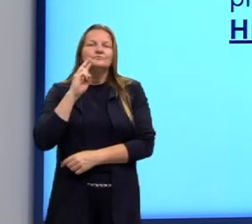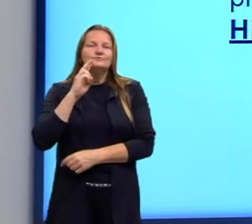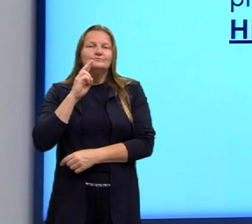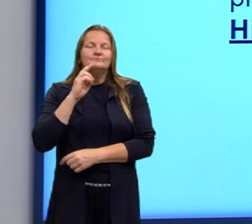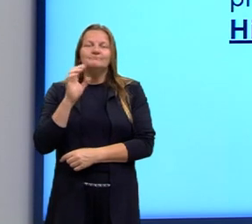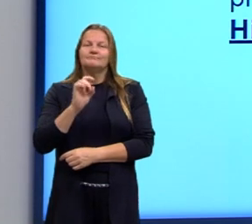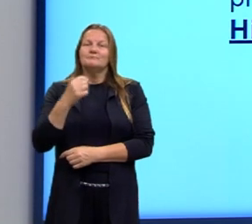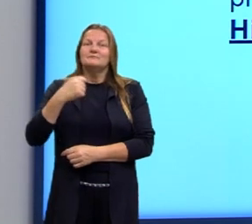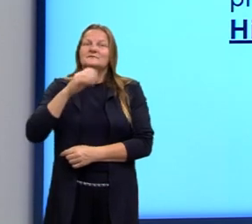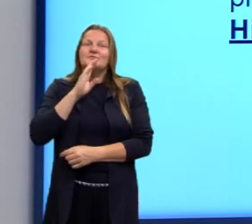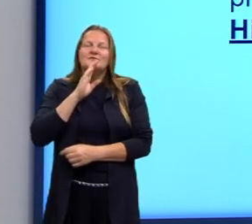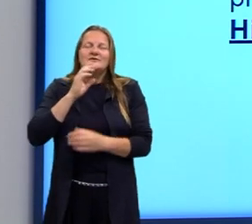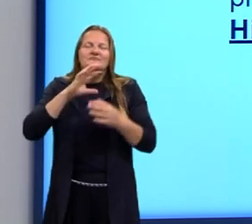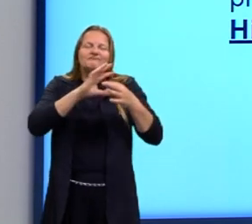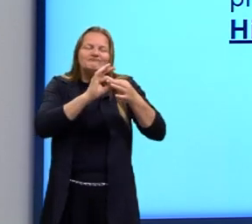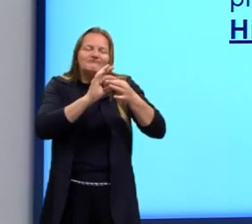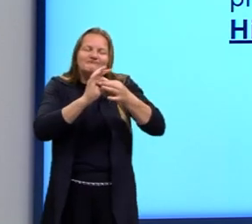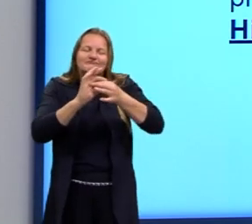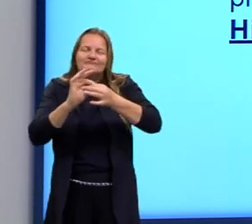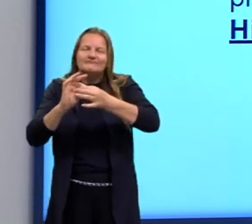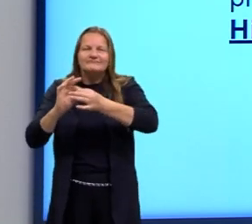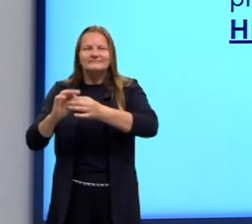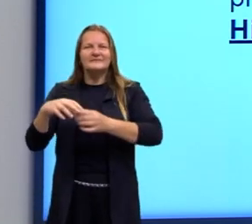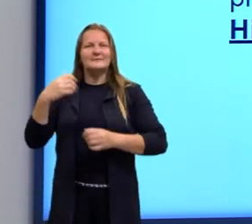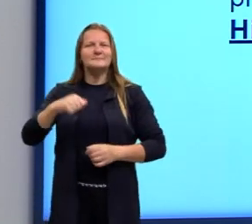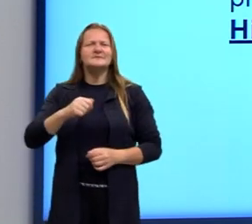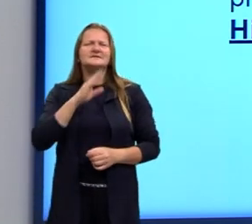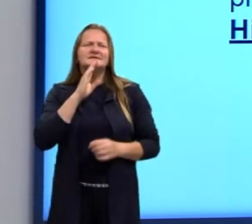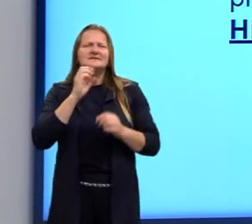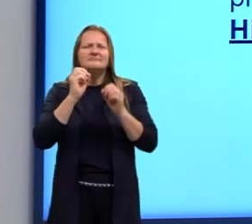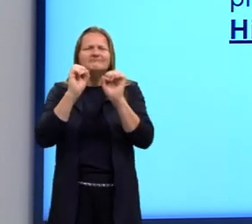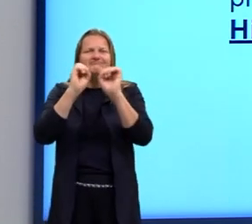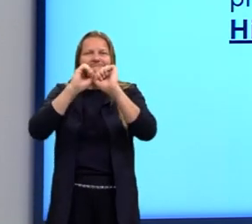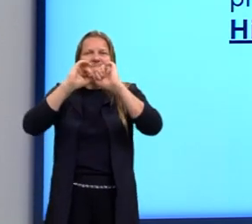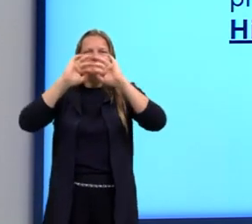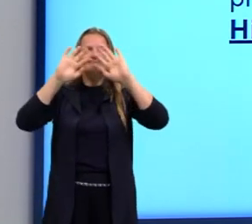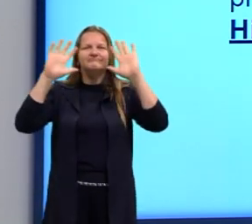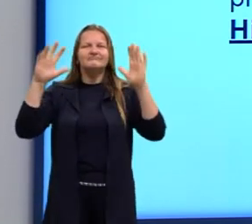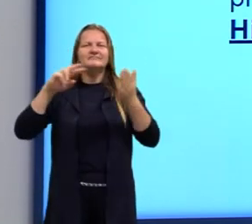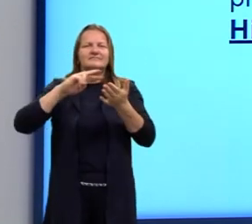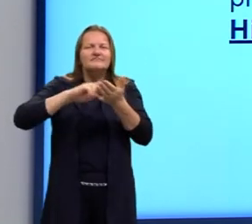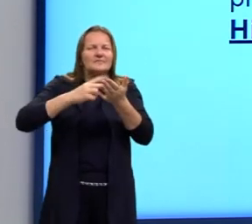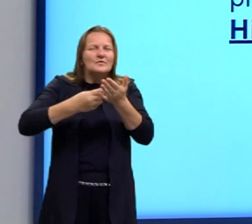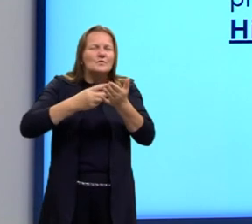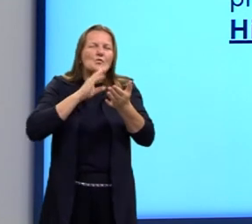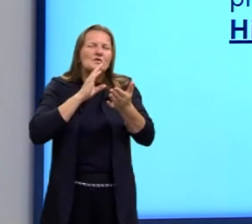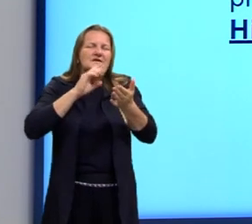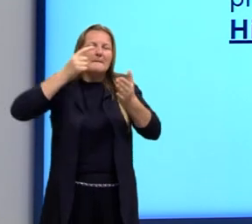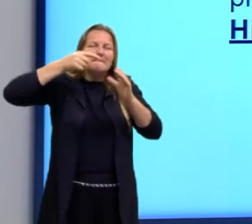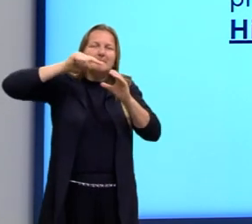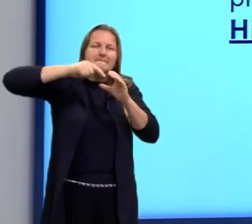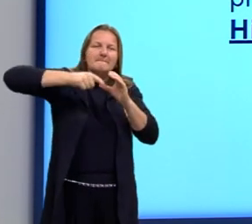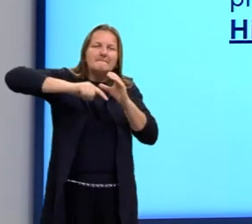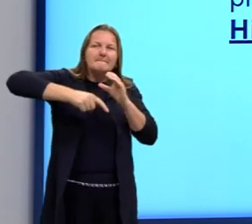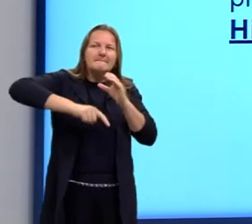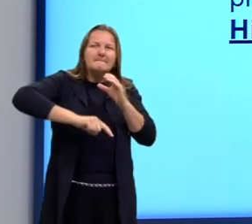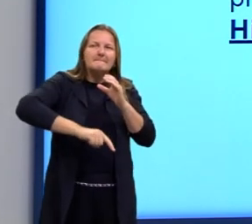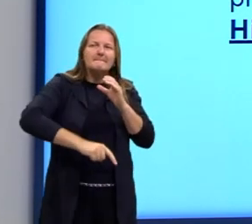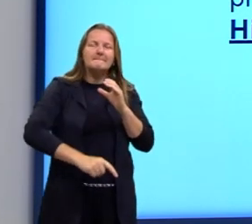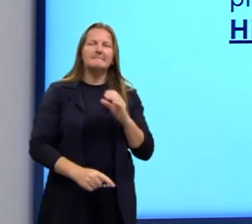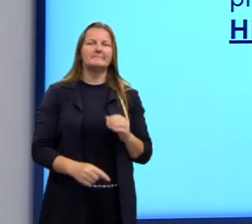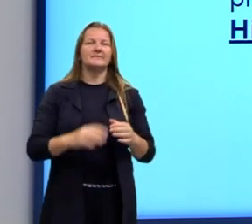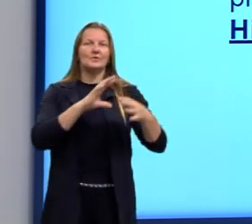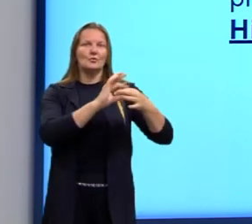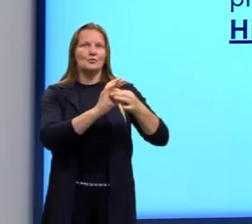tem que trazer para um contexto. Você precisa interpretar esse contexto, conhecer o